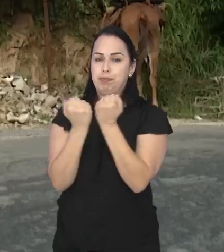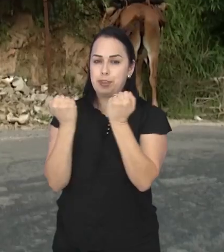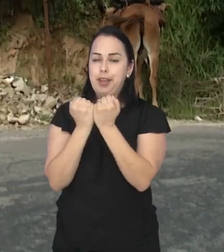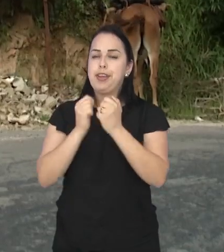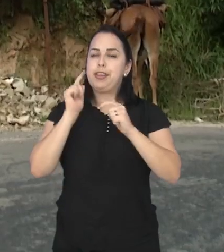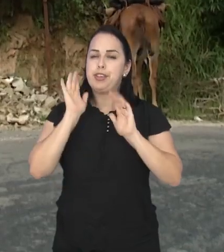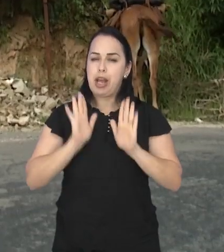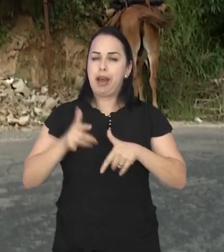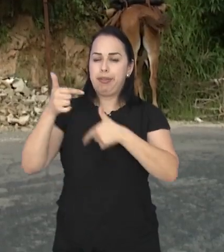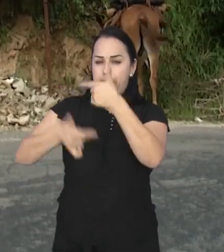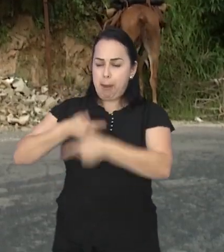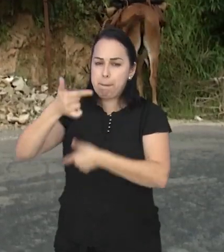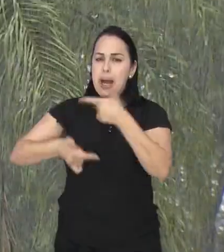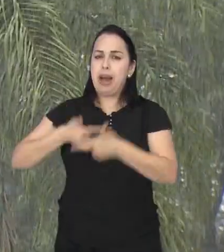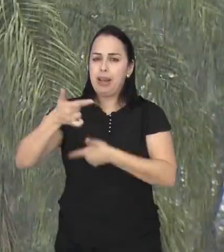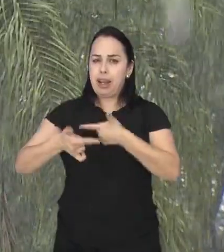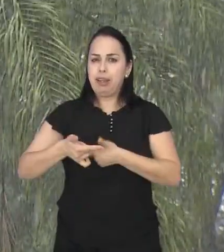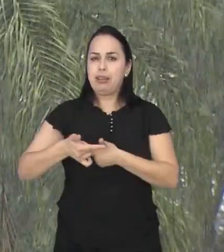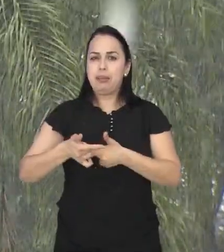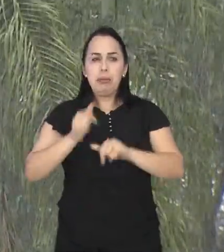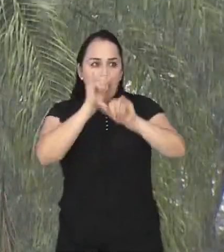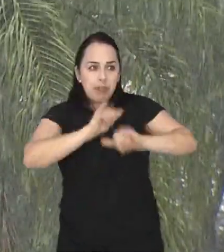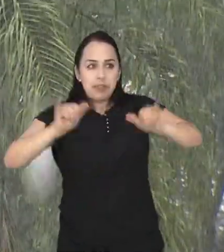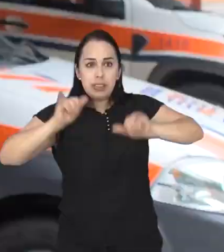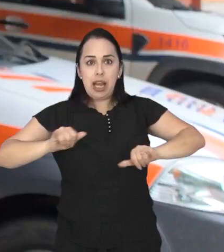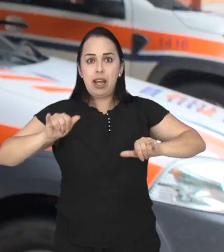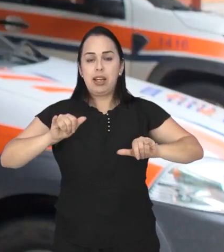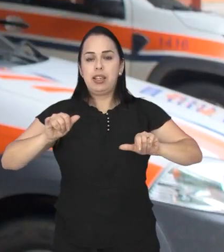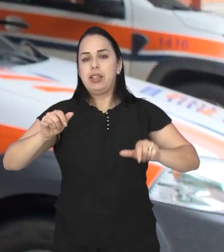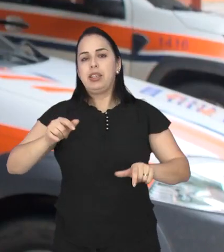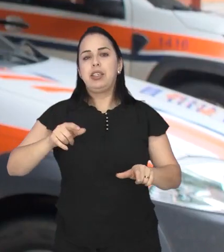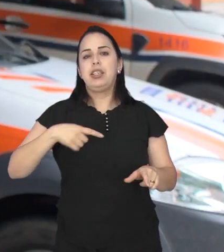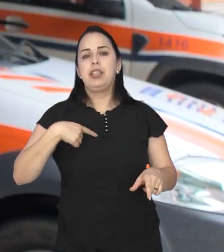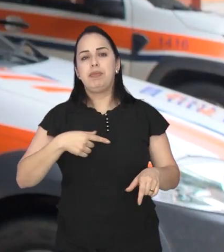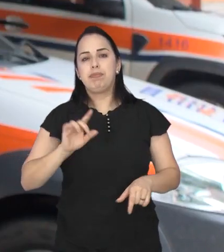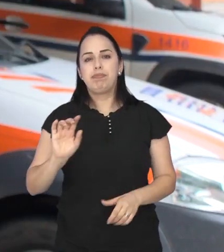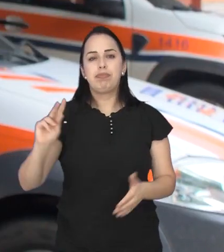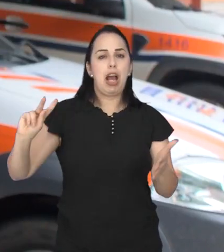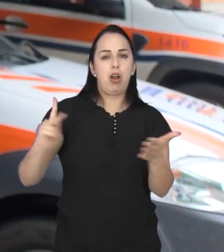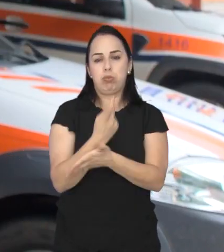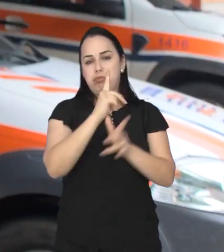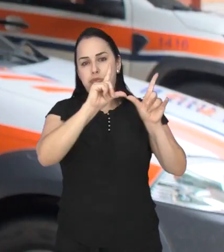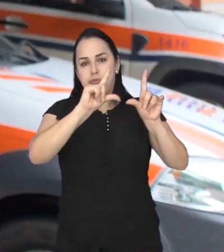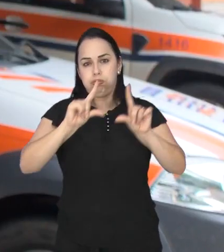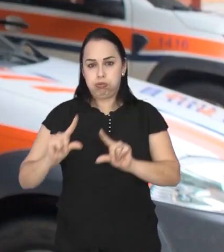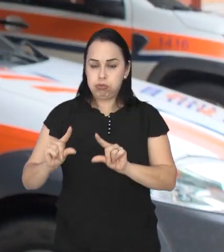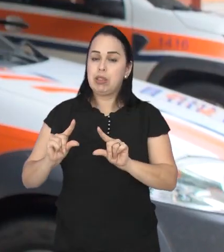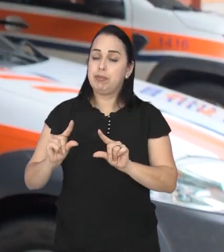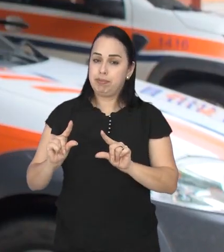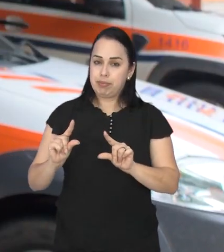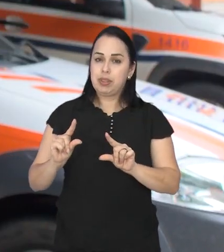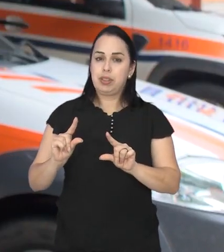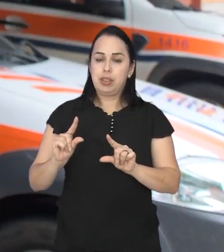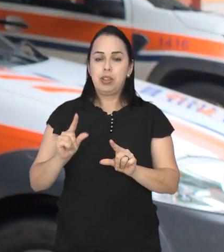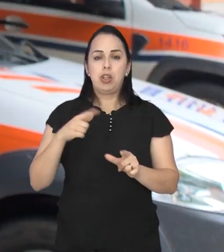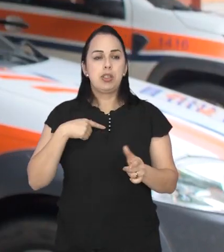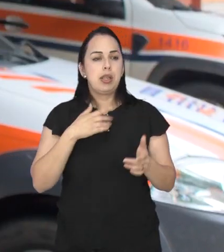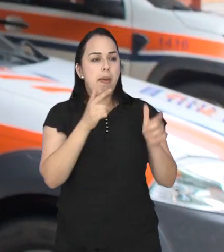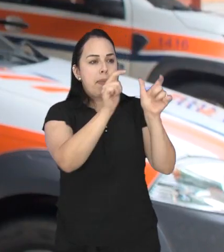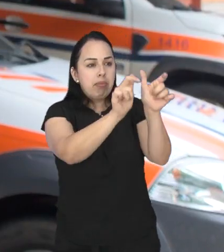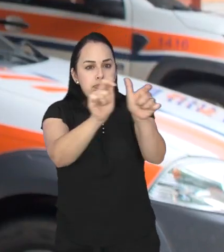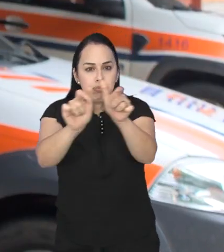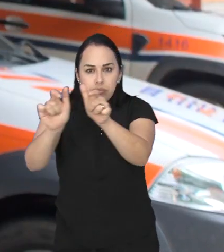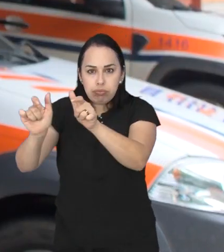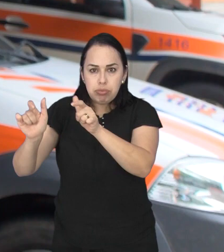cidade já trabalha com o plano de redução de riscos. Nós temos um plano, que é o plano municipal de redução de risco, onde